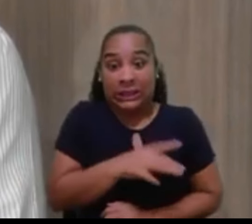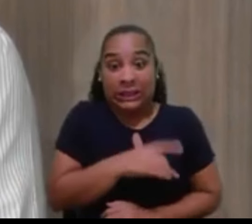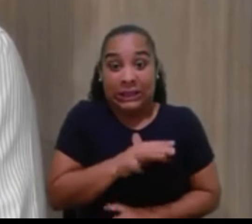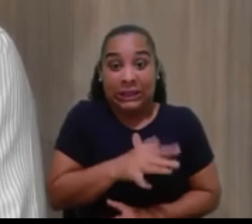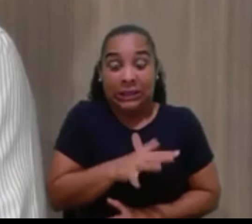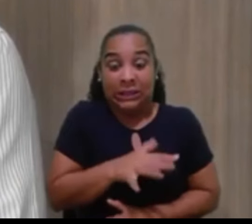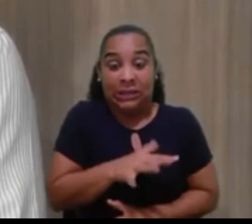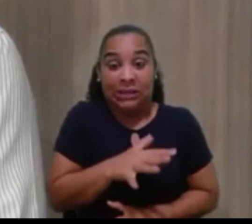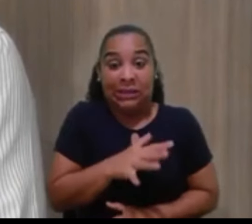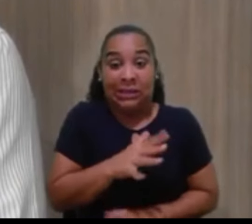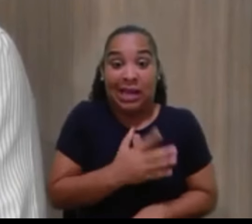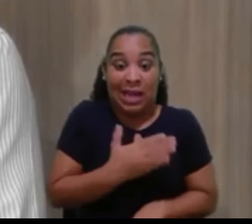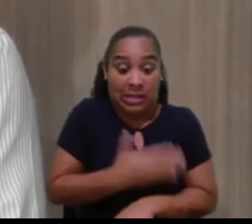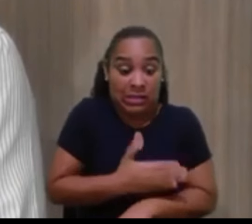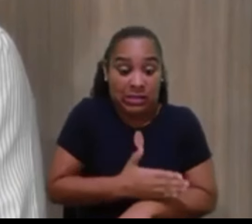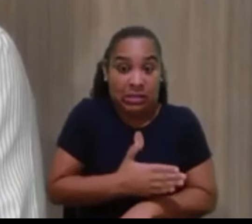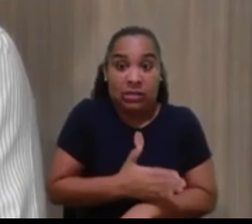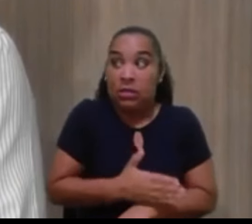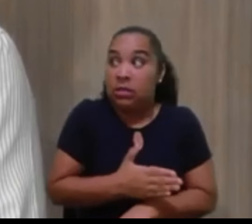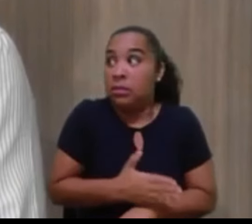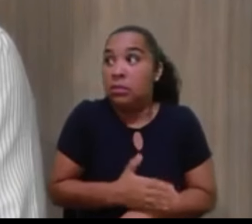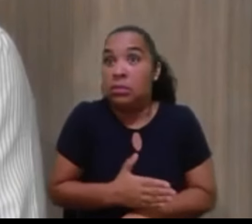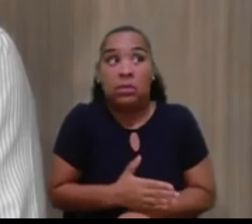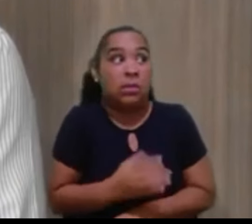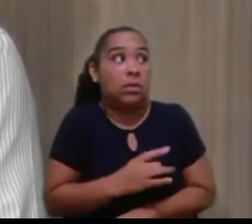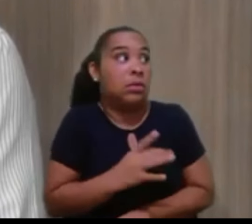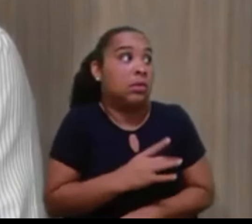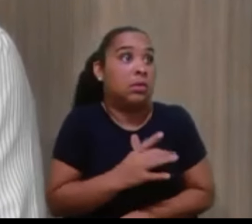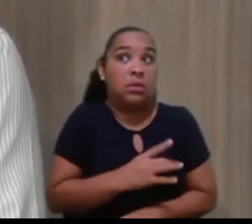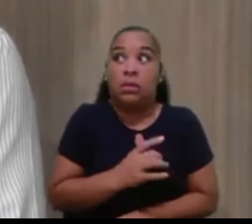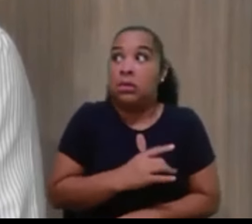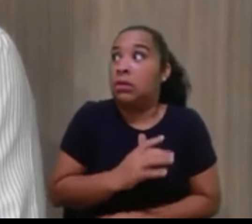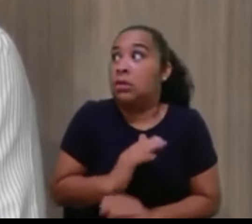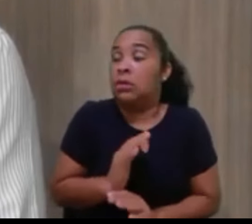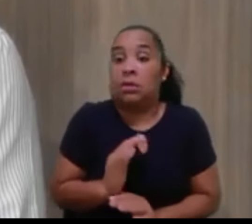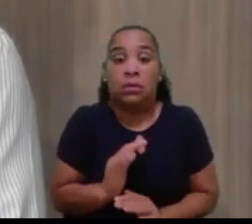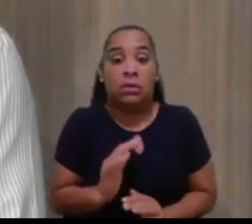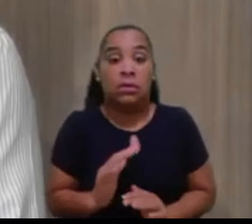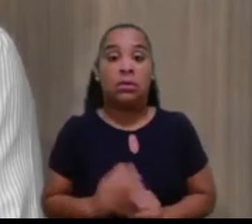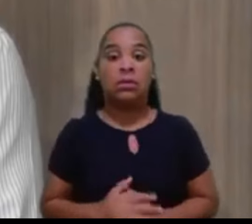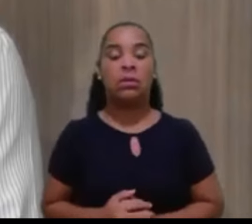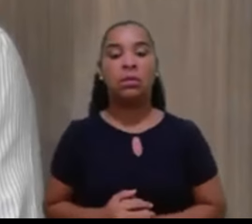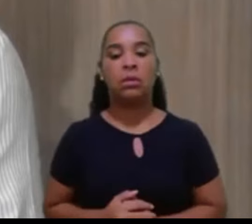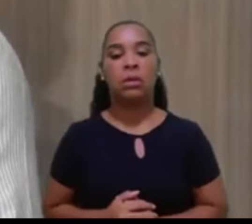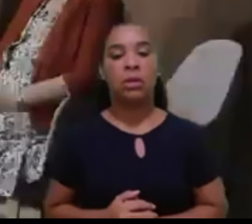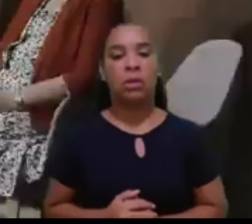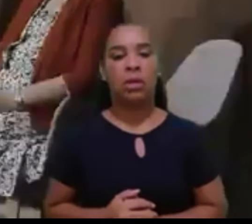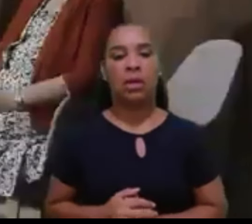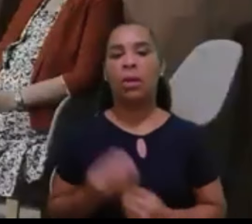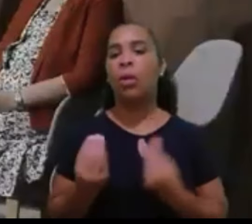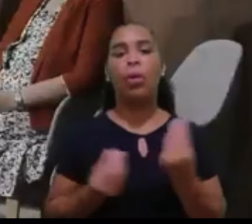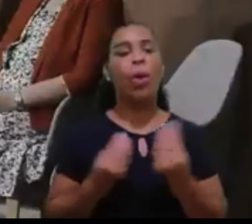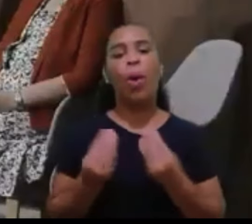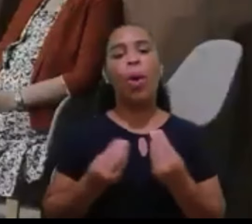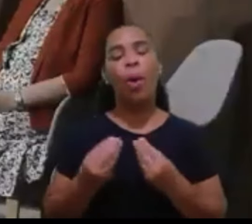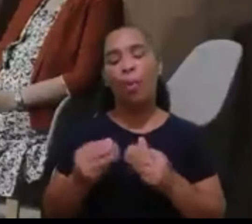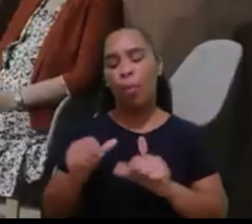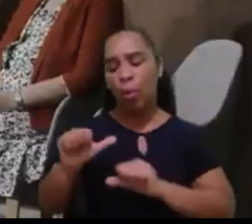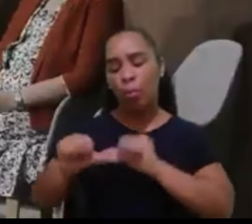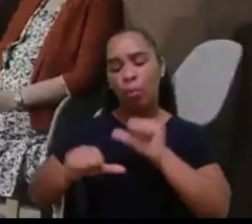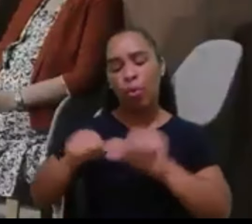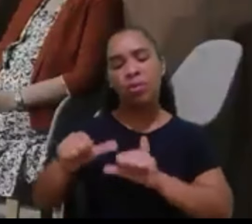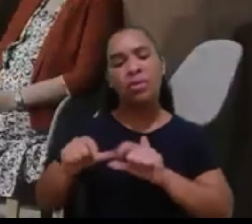constantemente de sobreaviso, com todas as coisas que fogem ao normal, como ela pode melhorar desse estado?